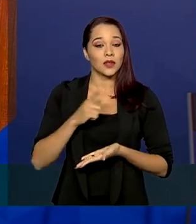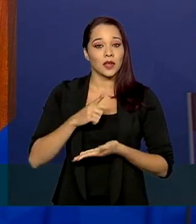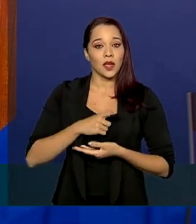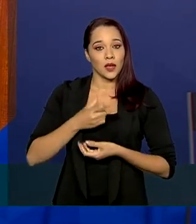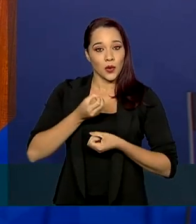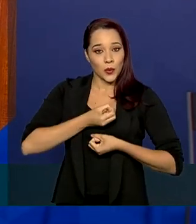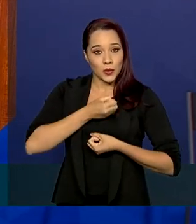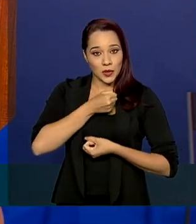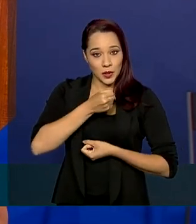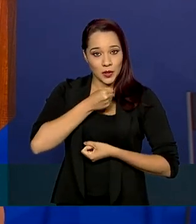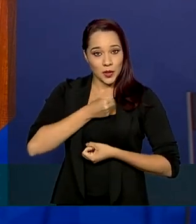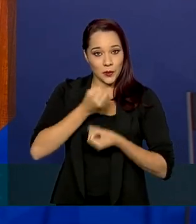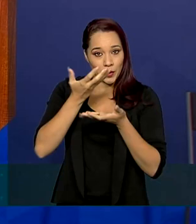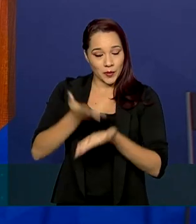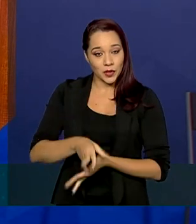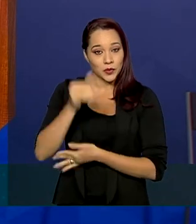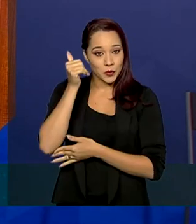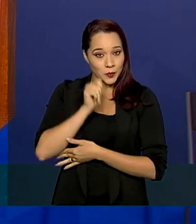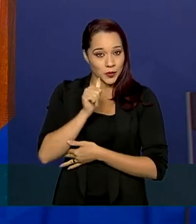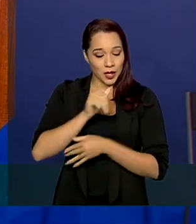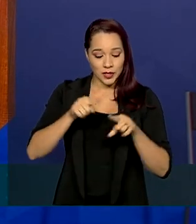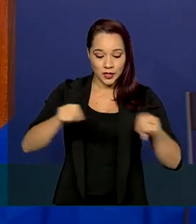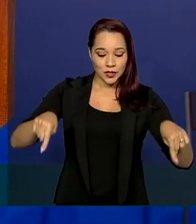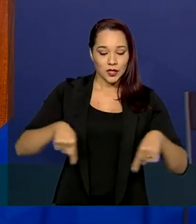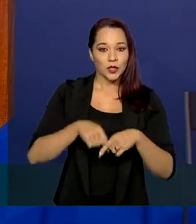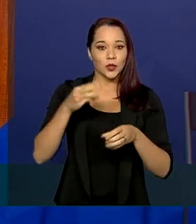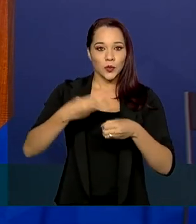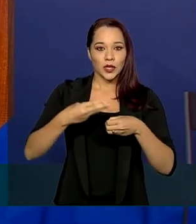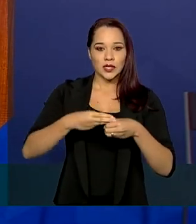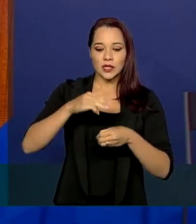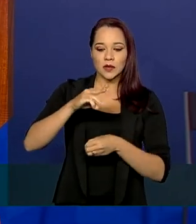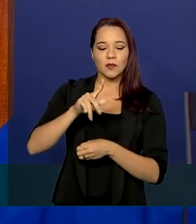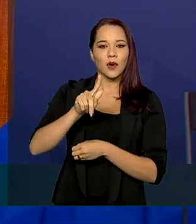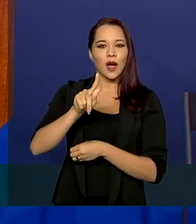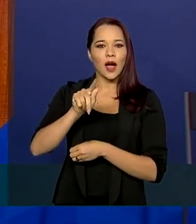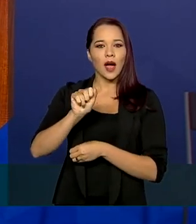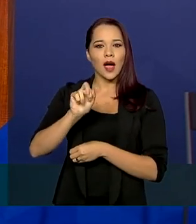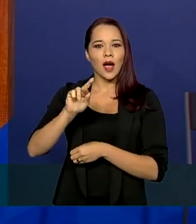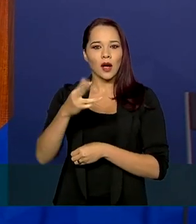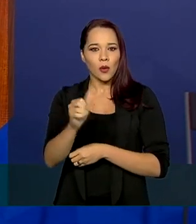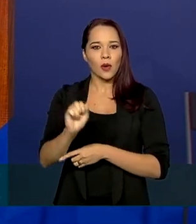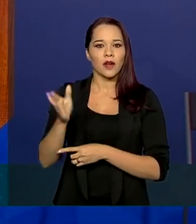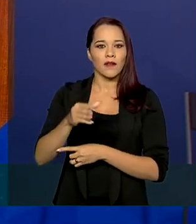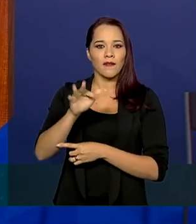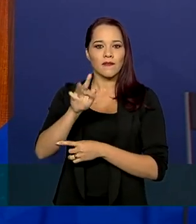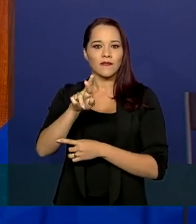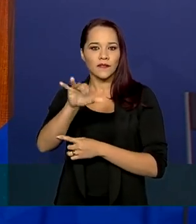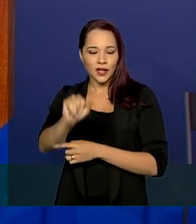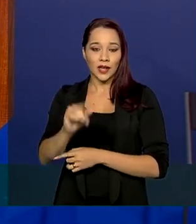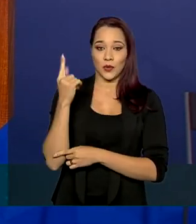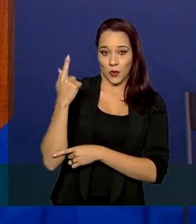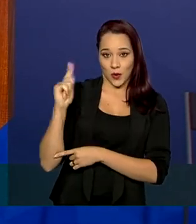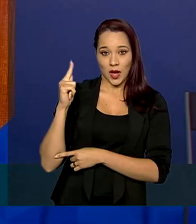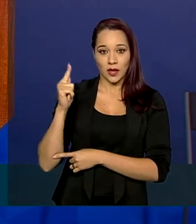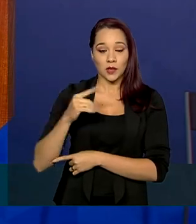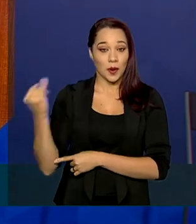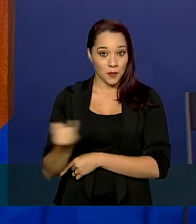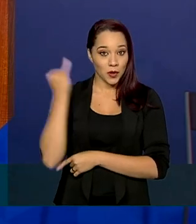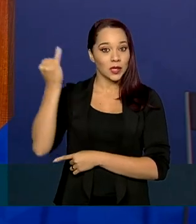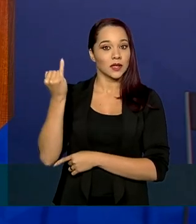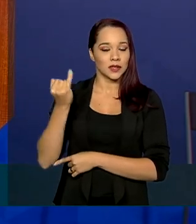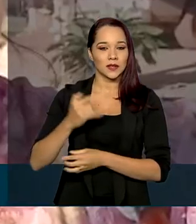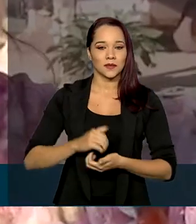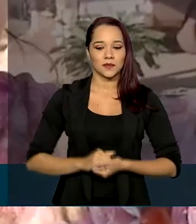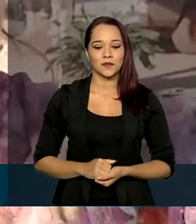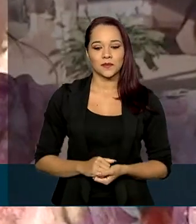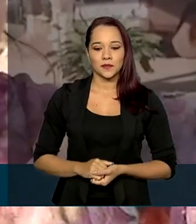depoimento de uma assentada do município de Água Fria, em Goiás, sobre a importância desse novo crédito. Vamos